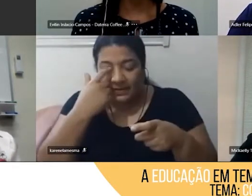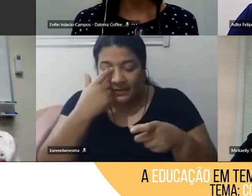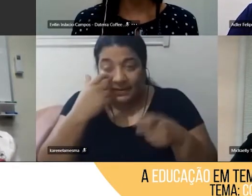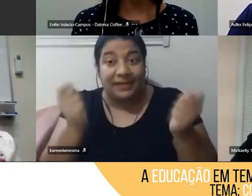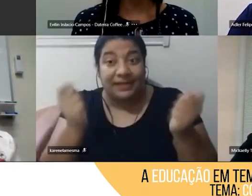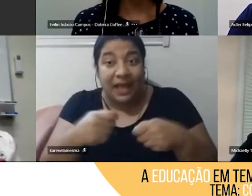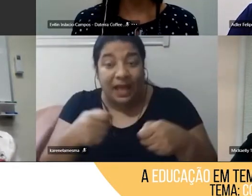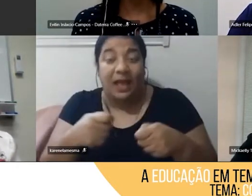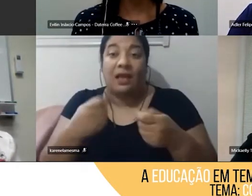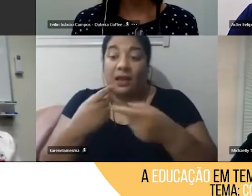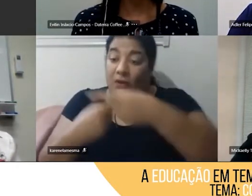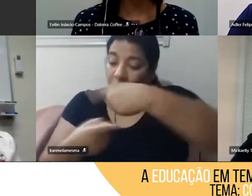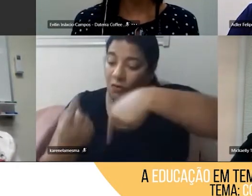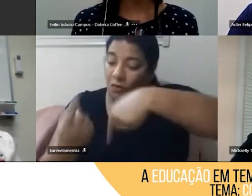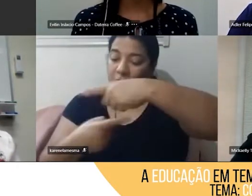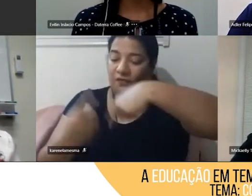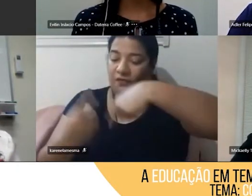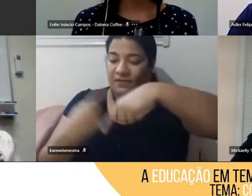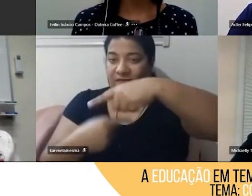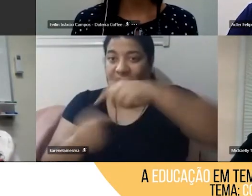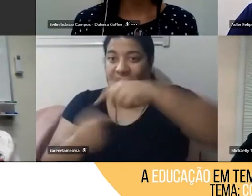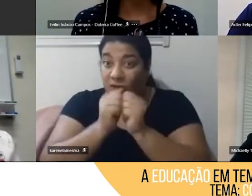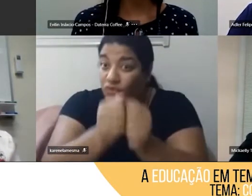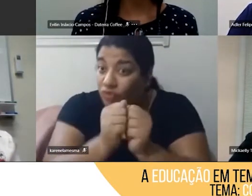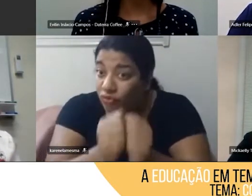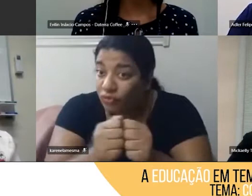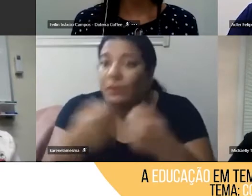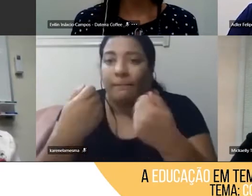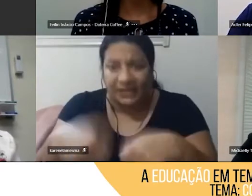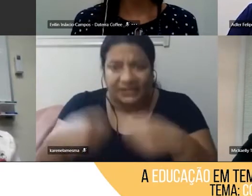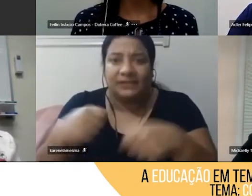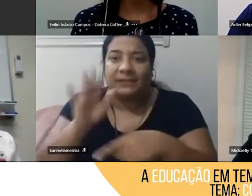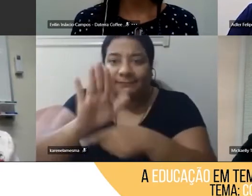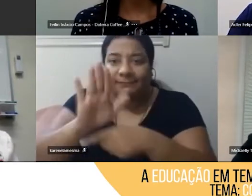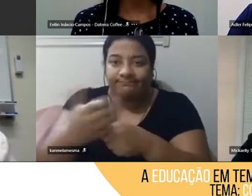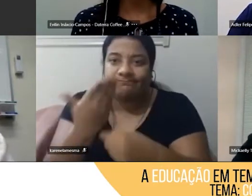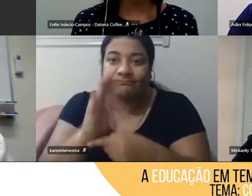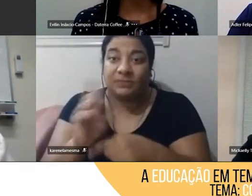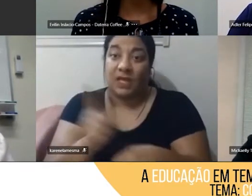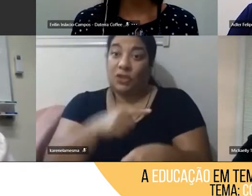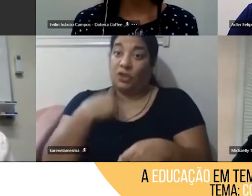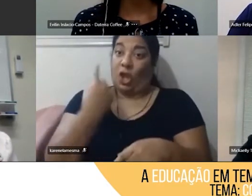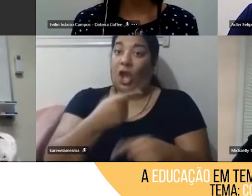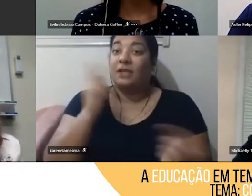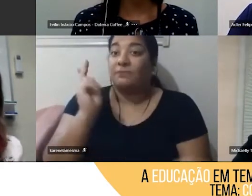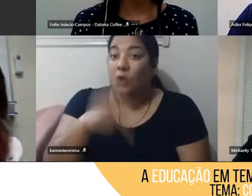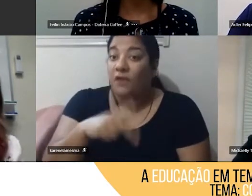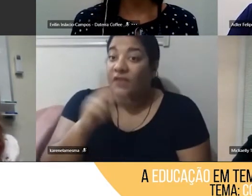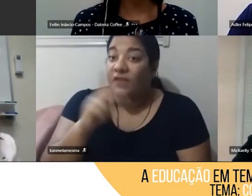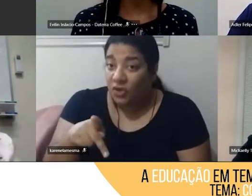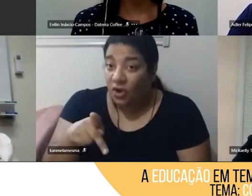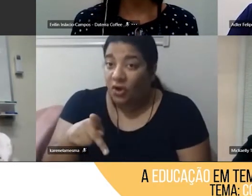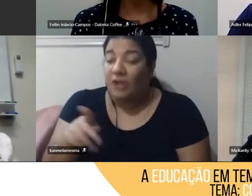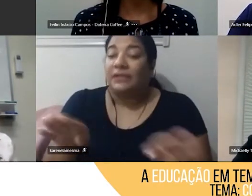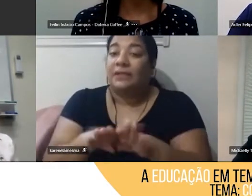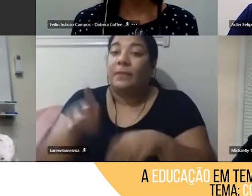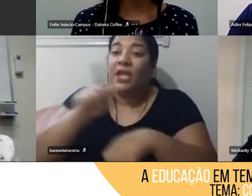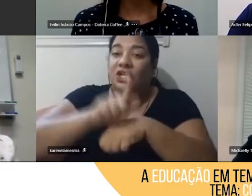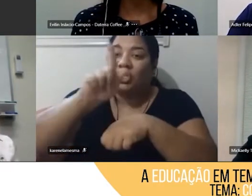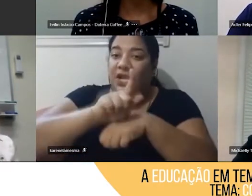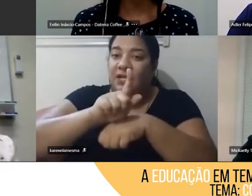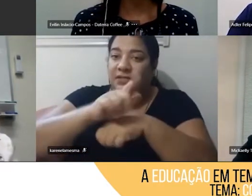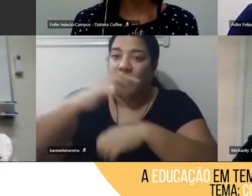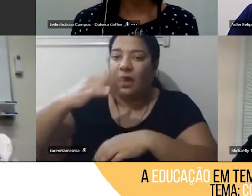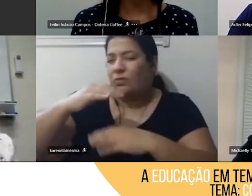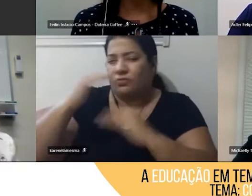cooperação não pode faltar, né, entre nós, professores, entre gestão e professores, então, todas as